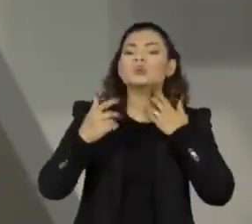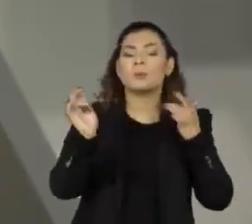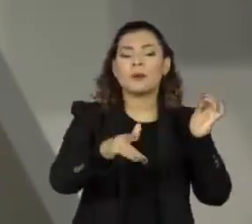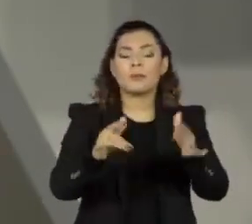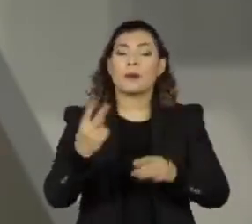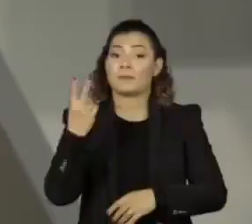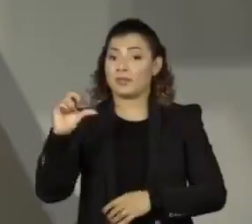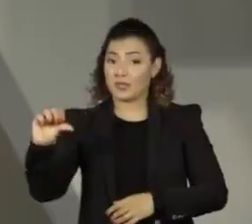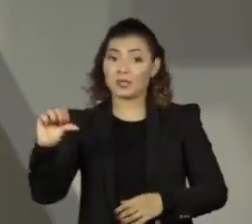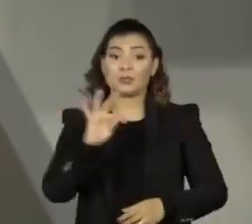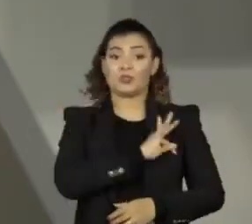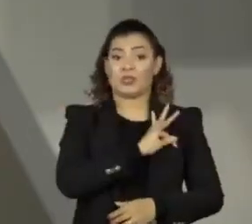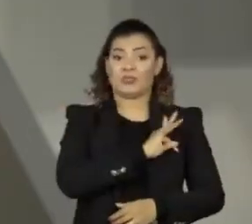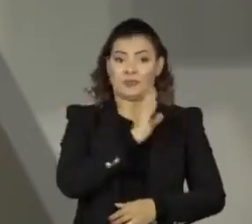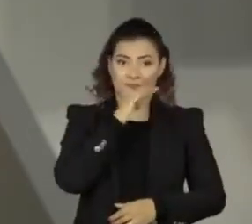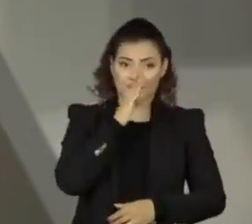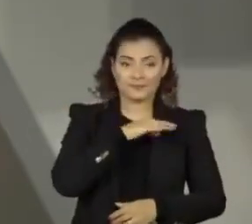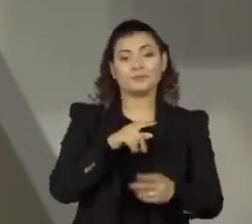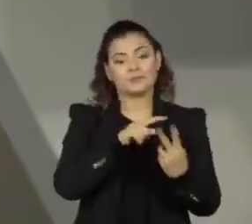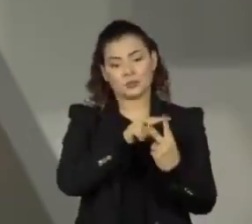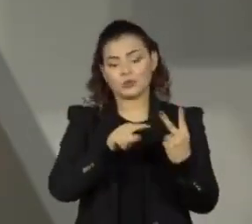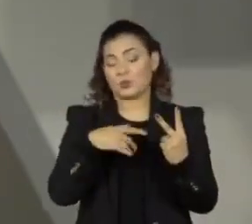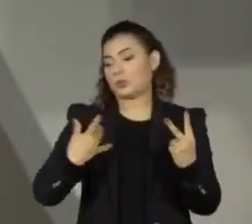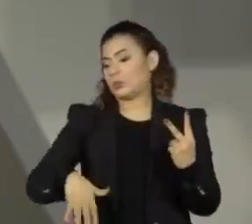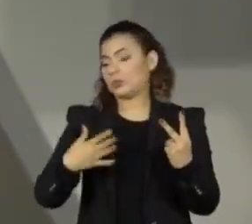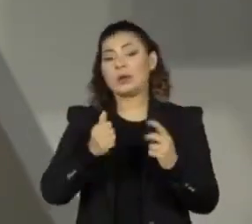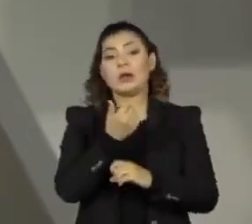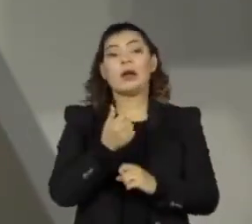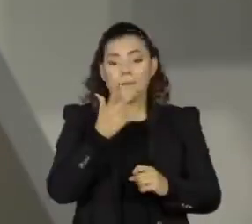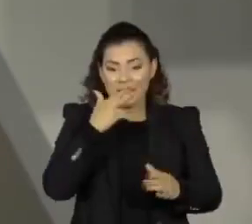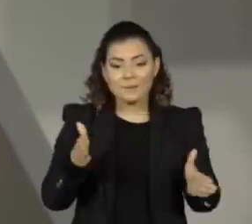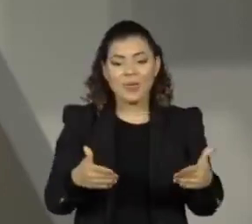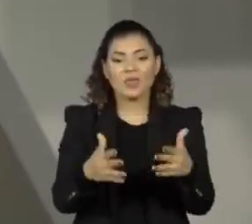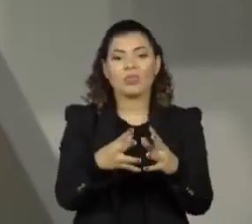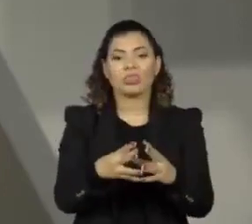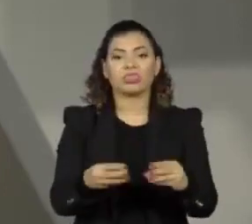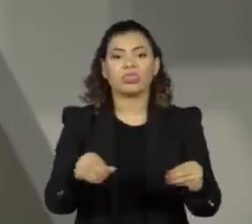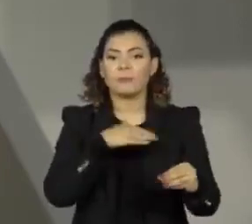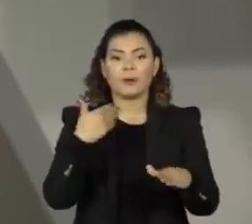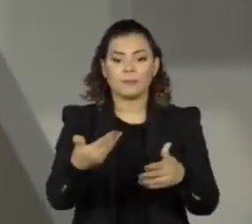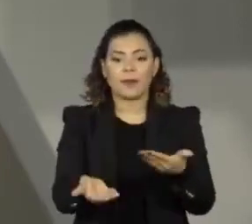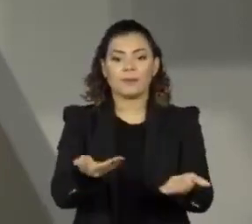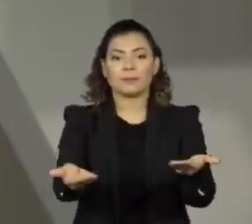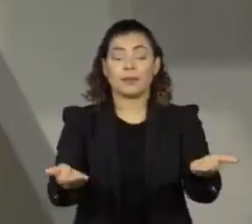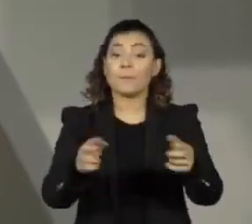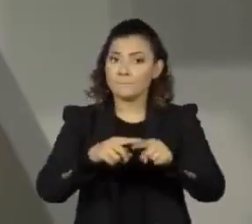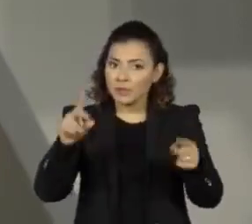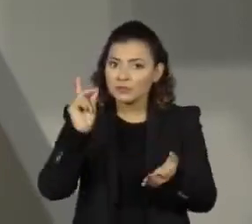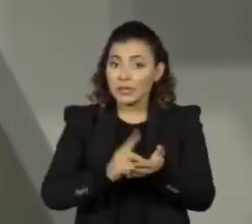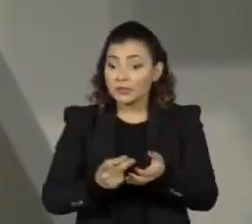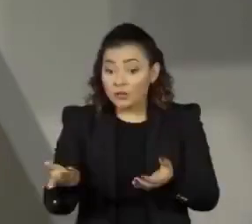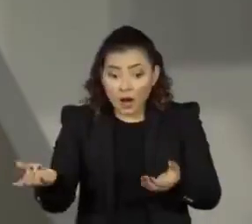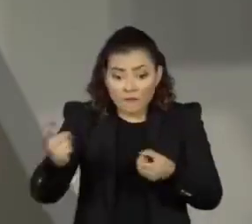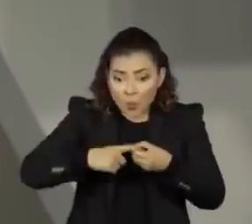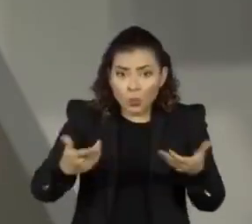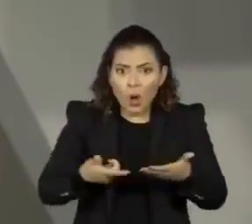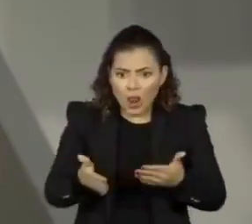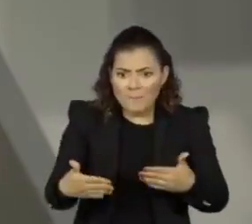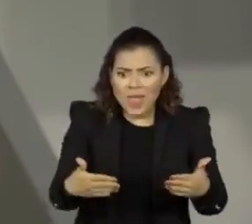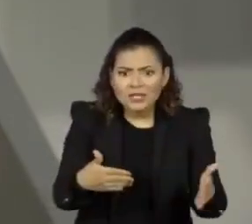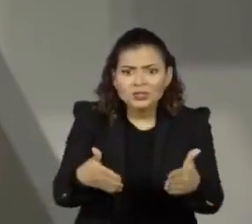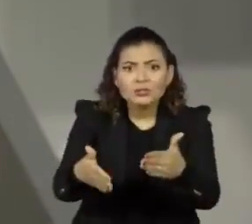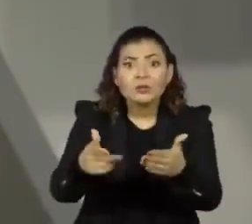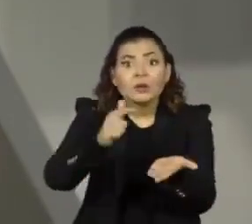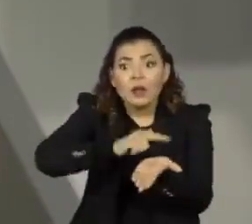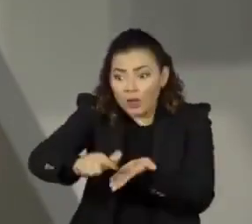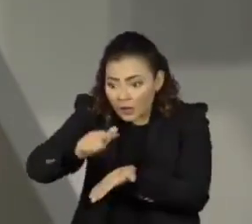Pinheiros e também do Tietê afastaram a natureza da água. Especialistas acreditam que a volta dos peixes tem a ver com o processo de